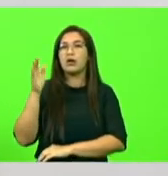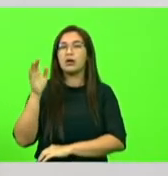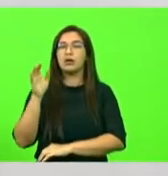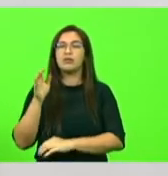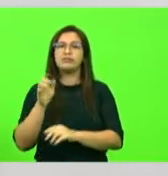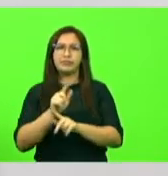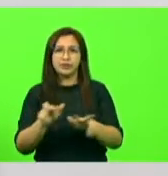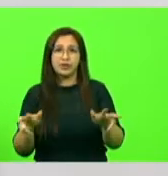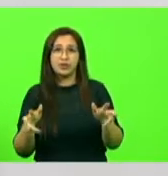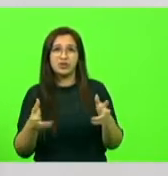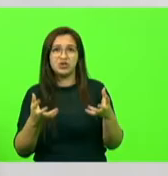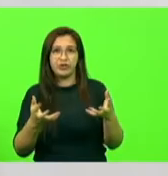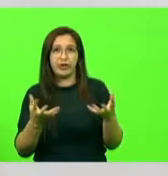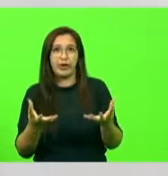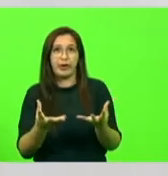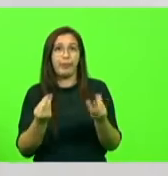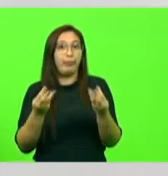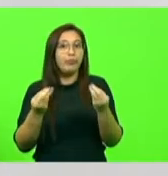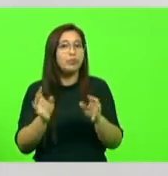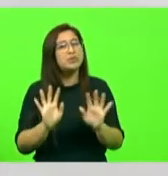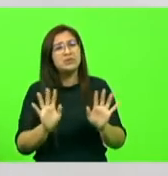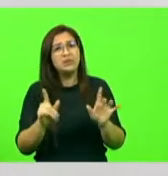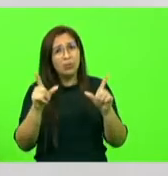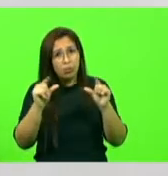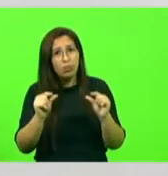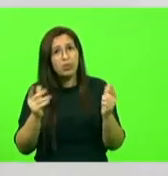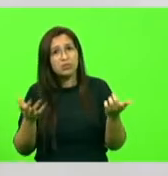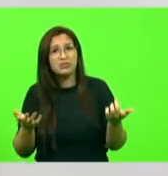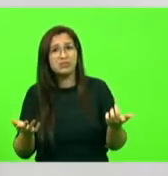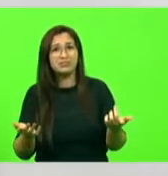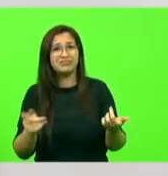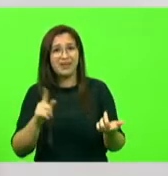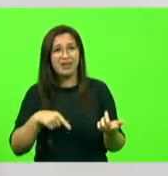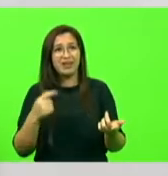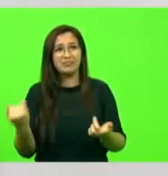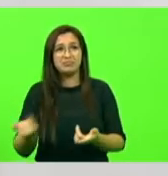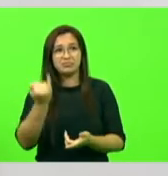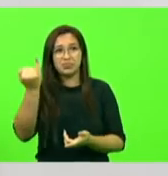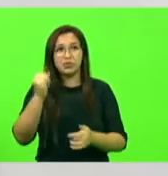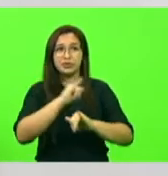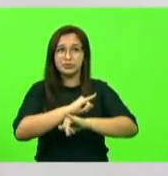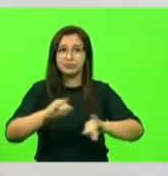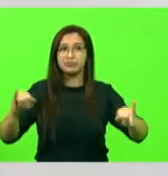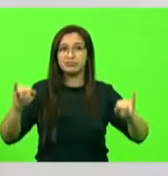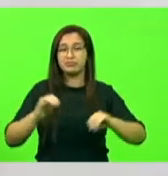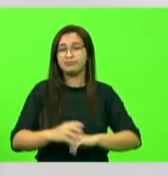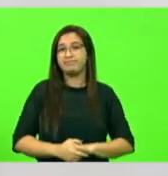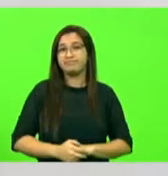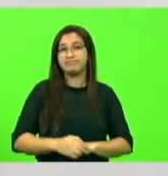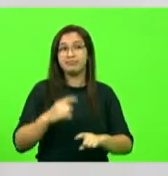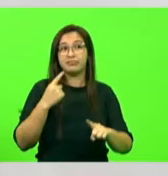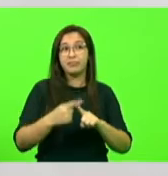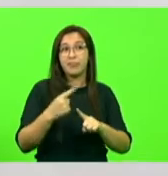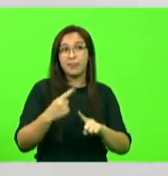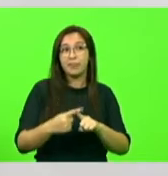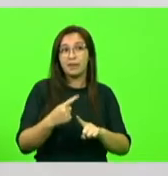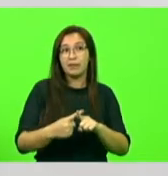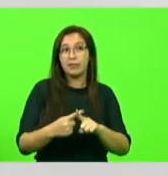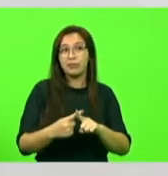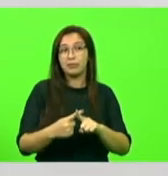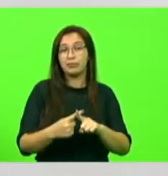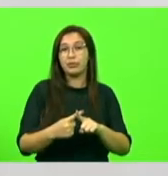queremos isso. Então, isso é que é extremamente importante a gente falar, para que a gente não saia com o discurso